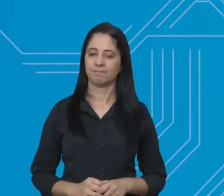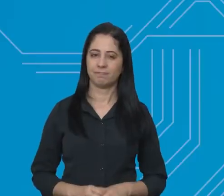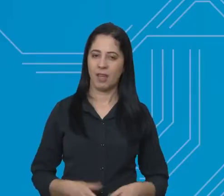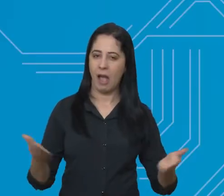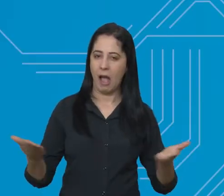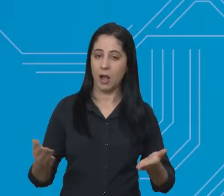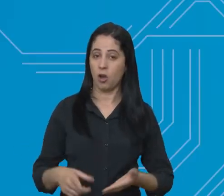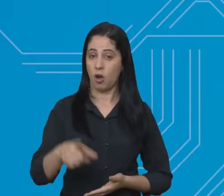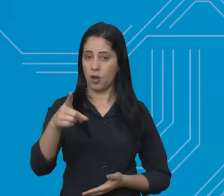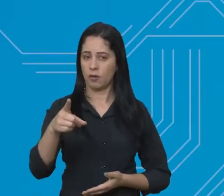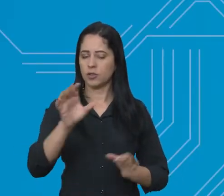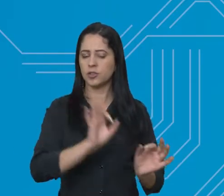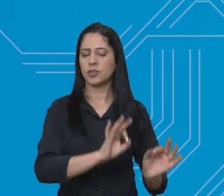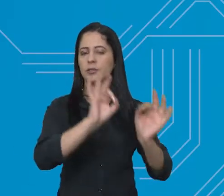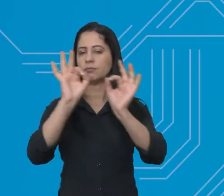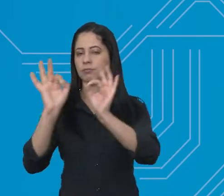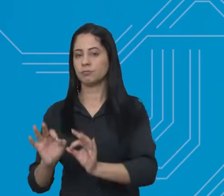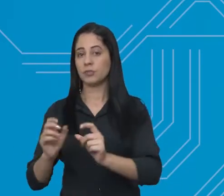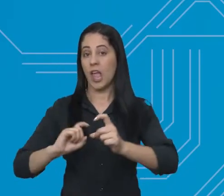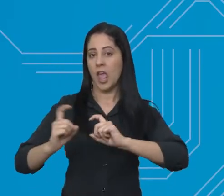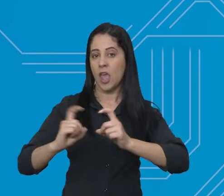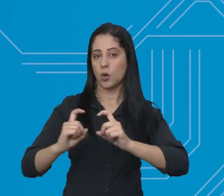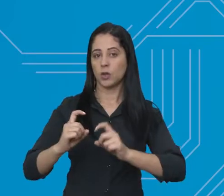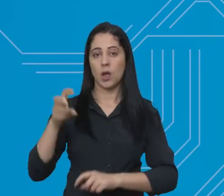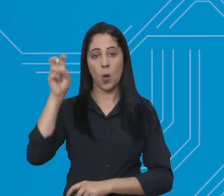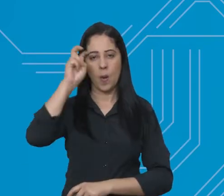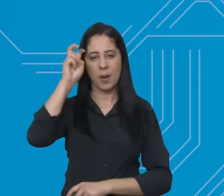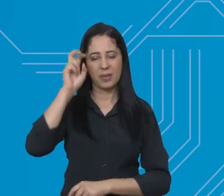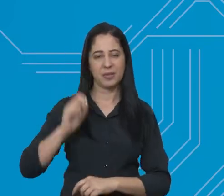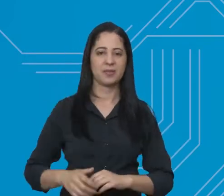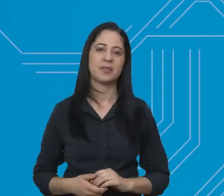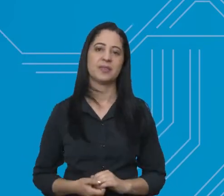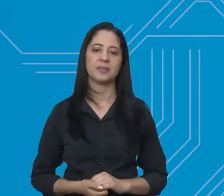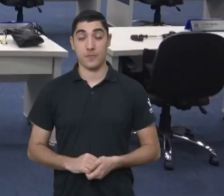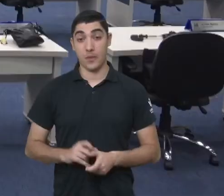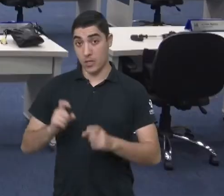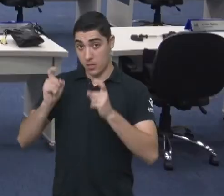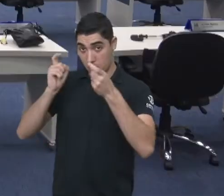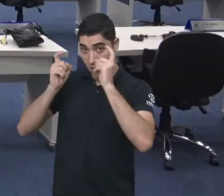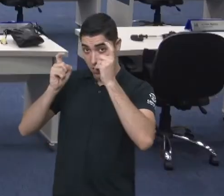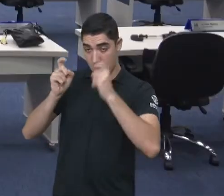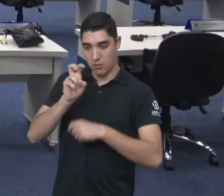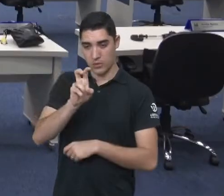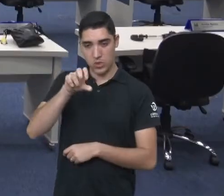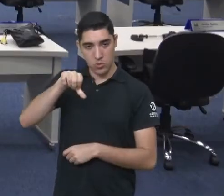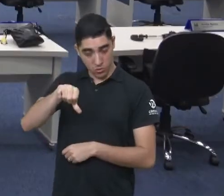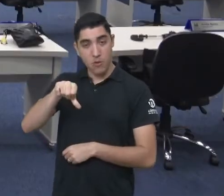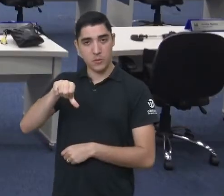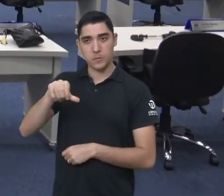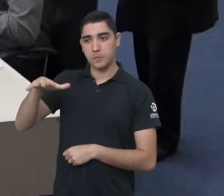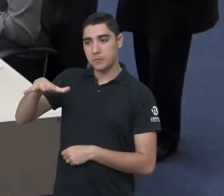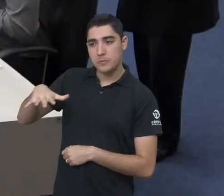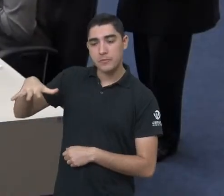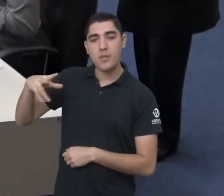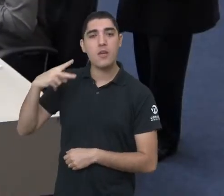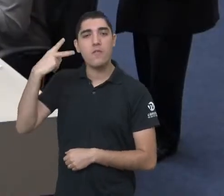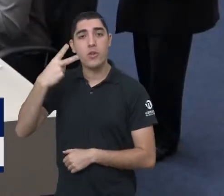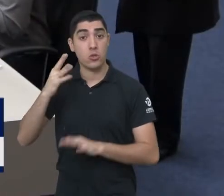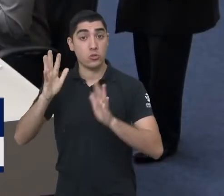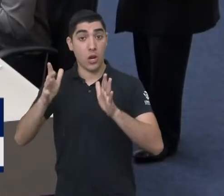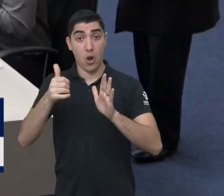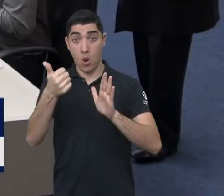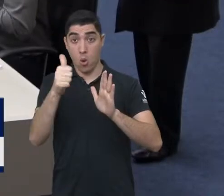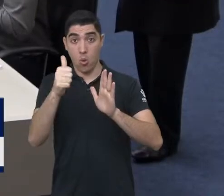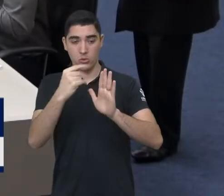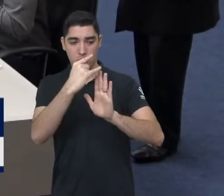Agora você confere os destaques da sessão realizada na quinta-feira. Na quinquagésima nona sessão, os vereadores